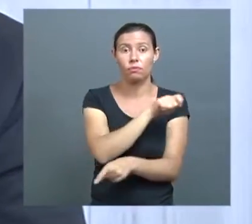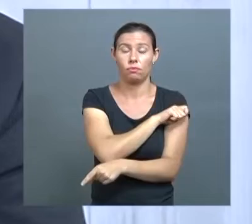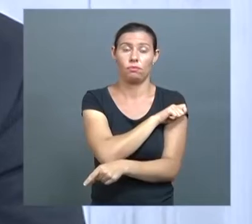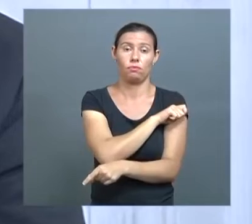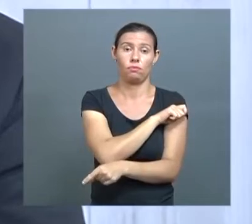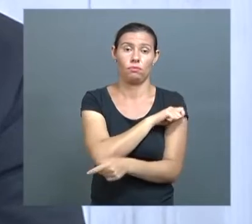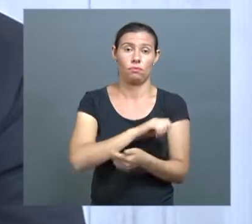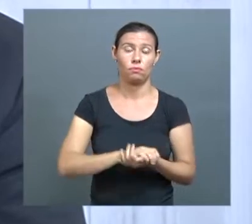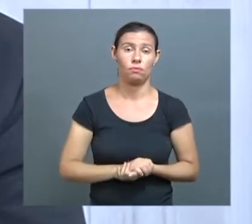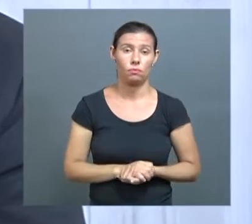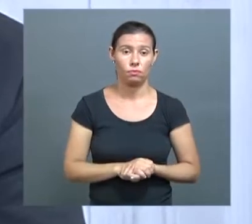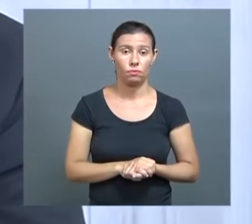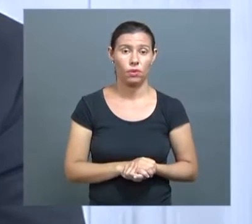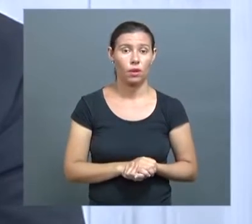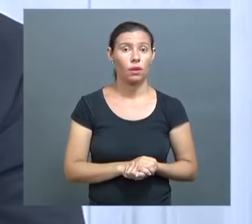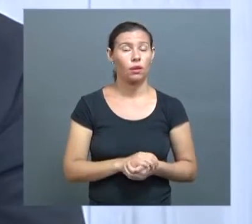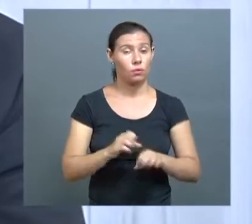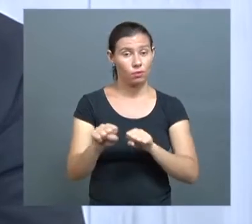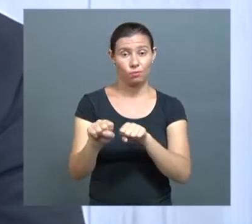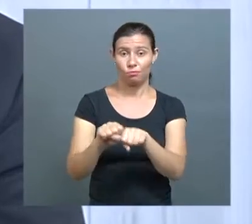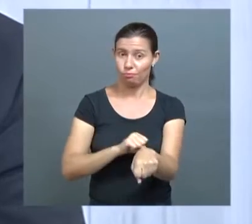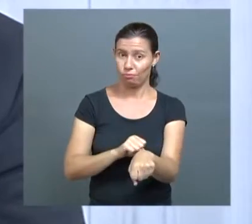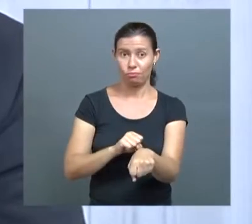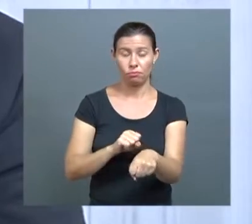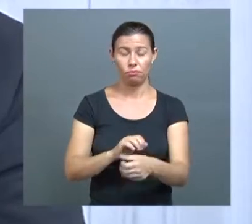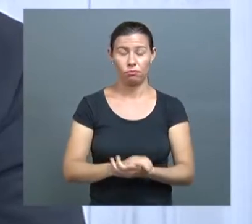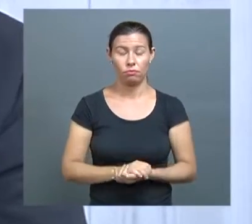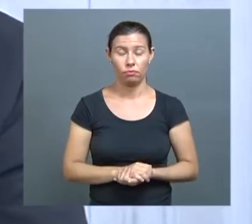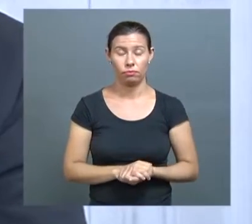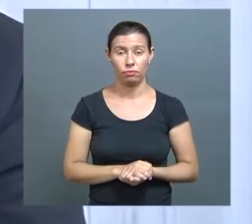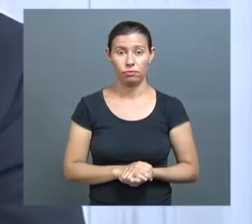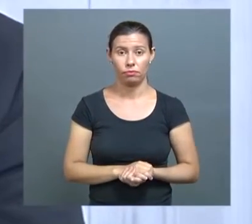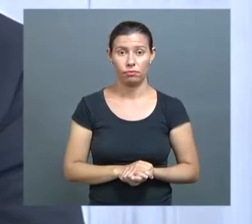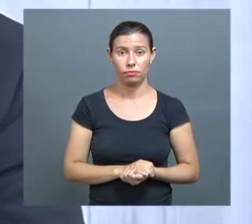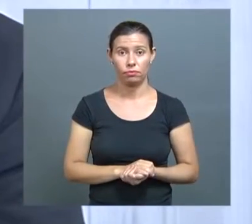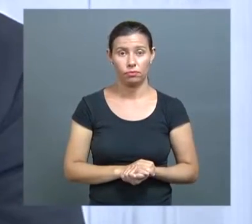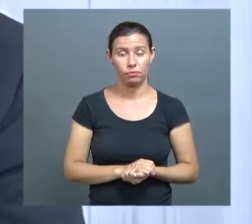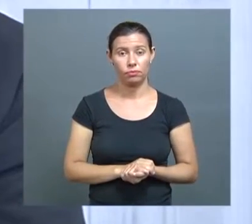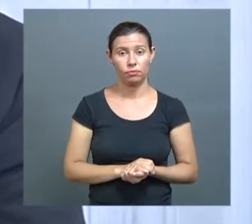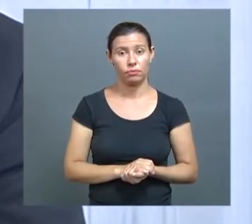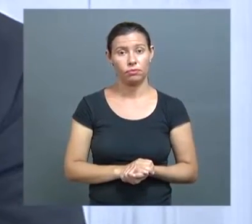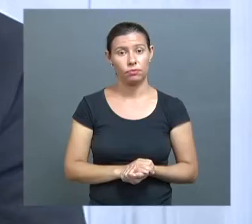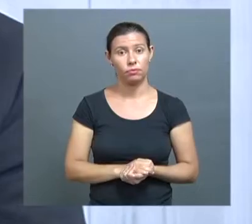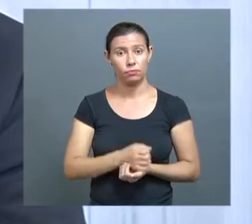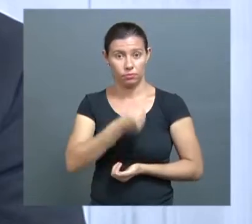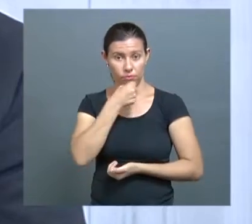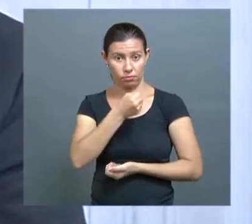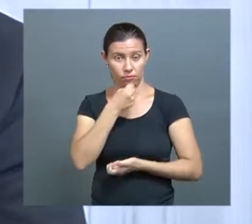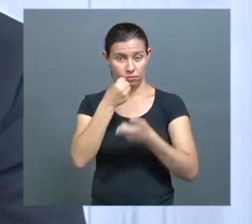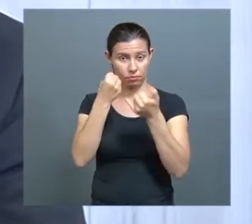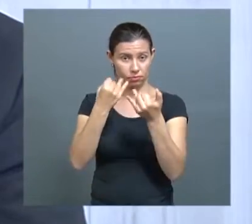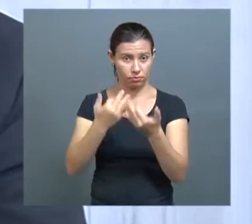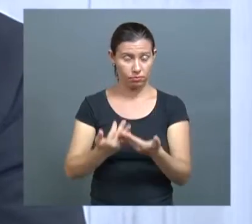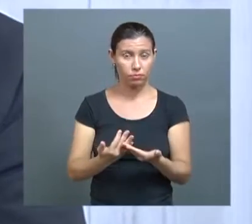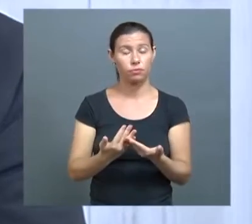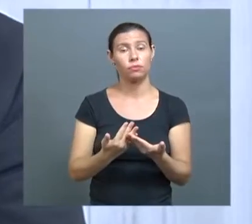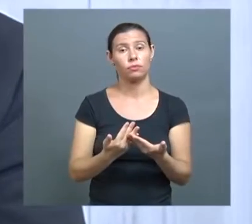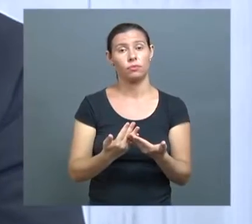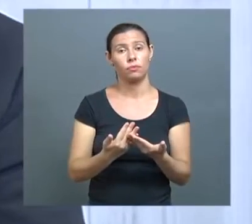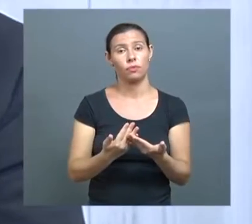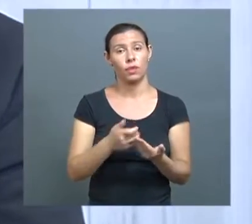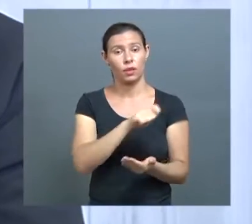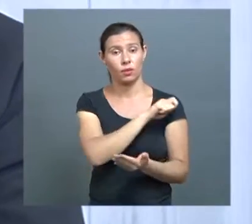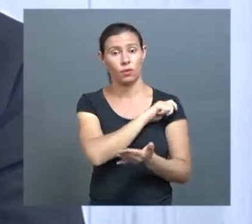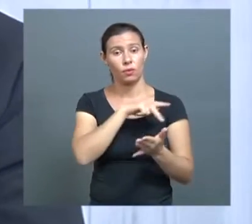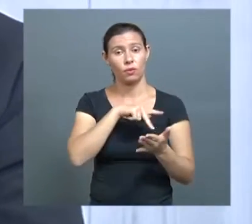muito importante na formação dos nossos alunos. A matéria mostrou, os alunos têm atividades a partir do sétimo